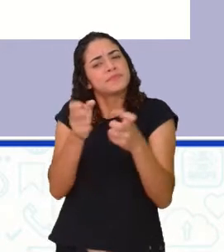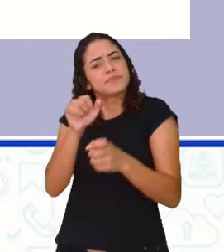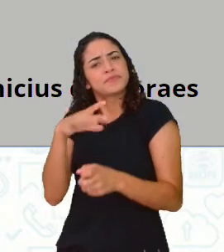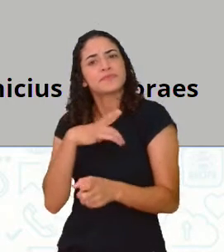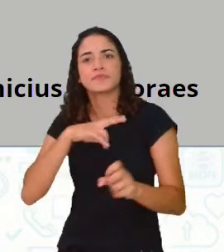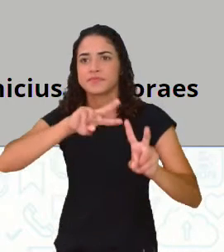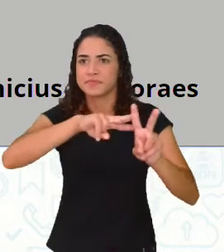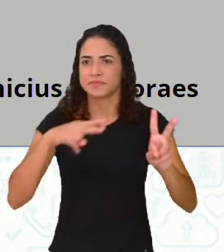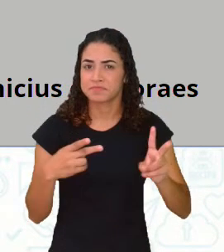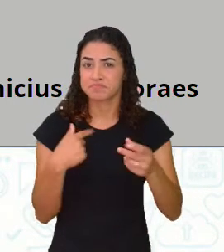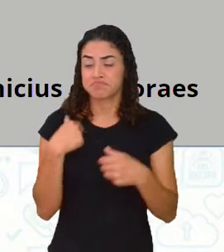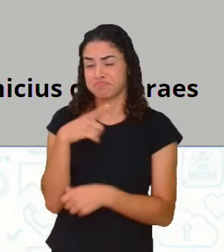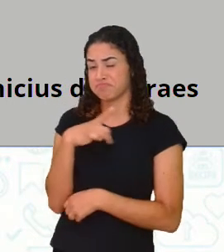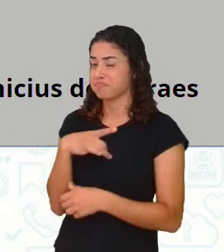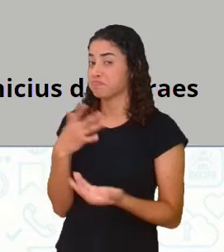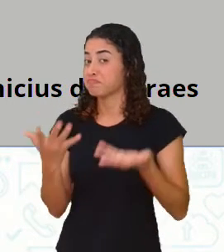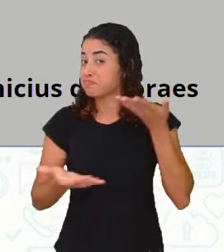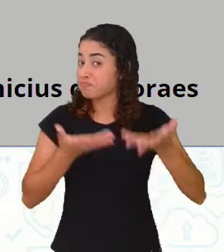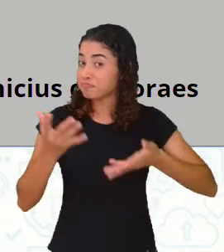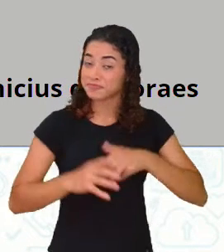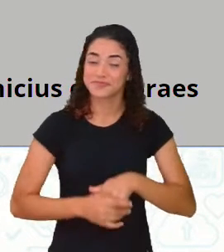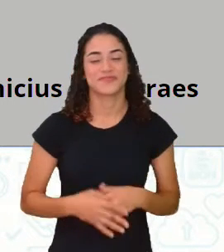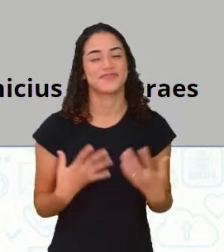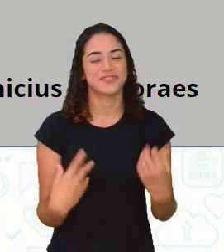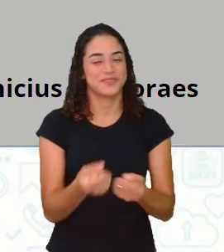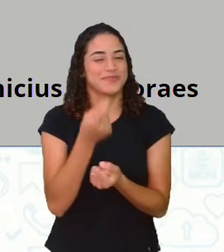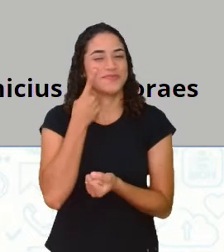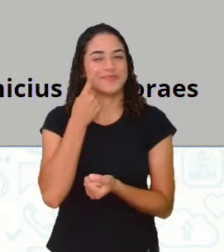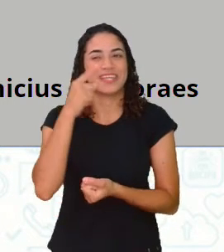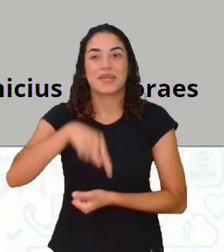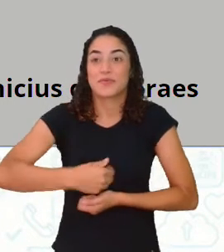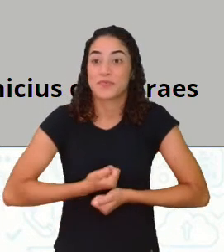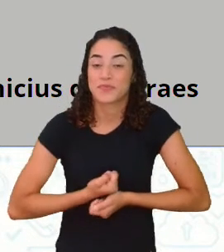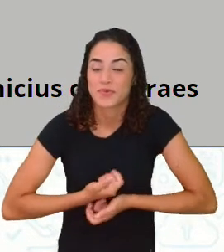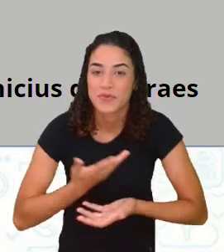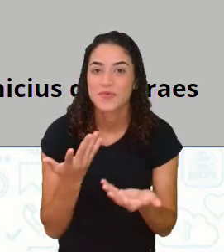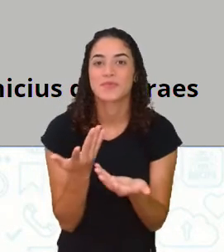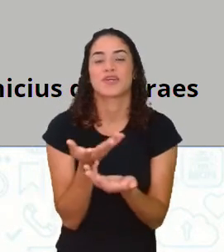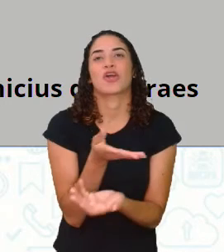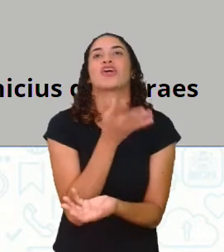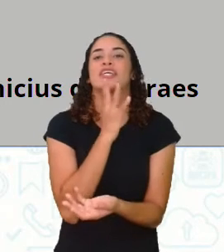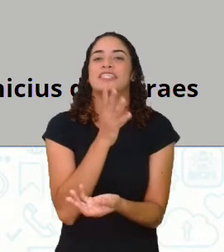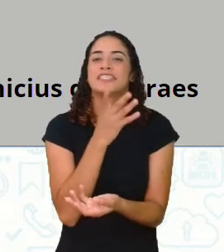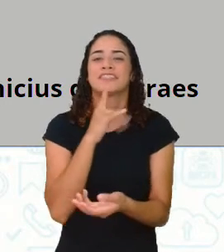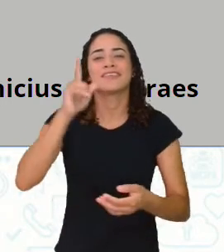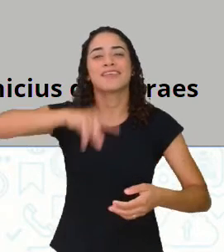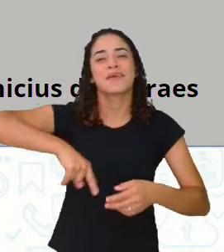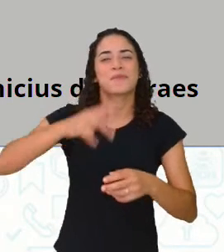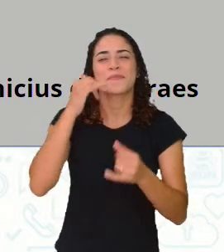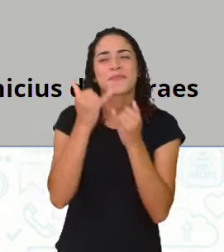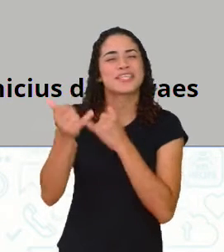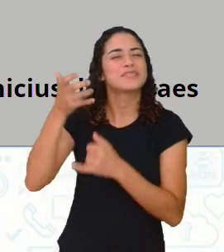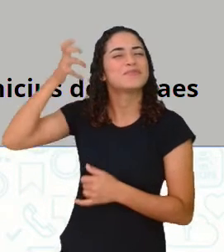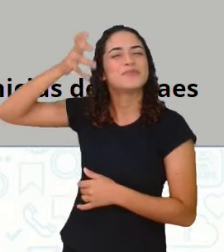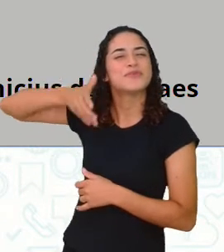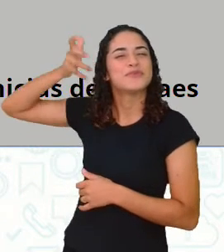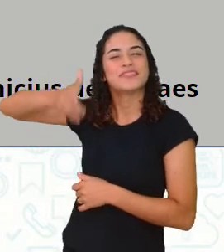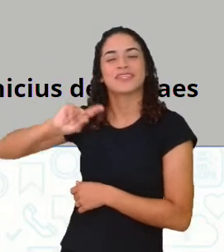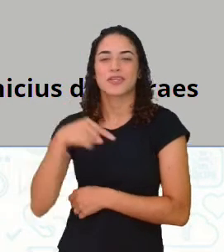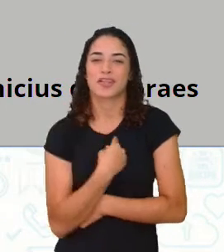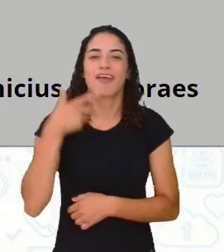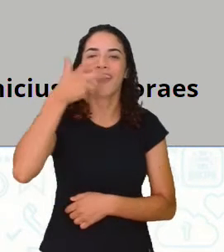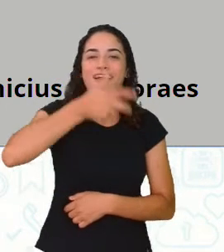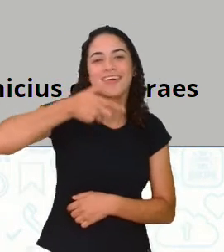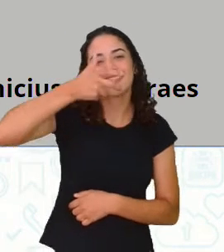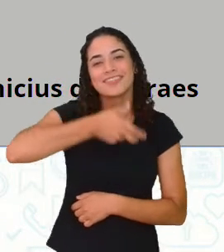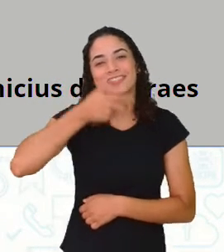recursos gráficos nele, não é? Então, é um poema conhecido, não é? Até uma musiquinha, não é? Que cantamos.